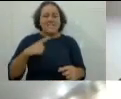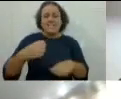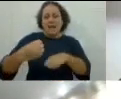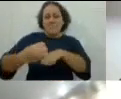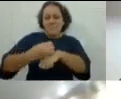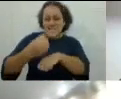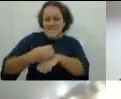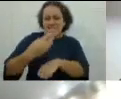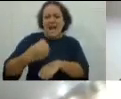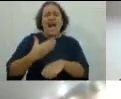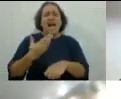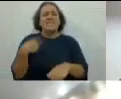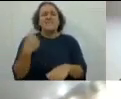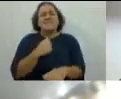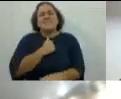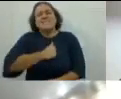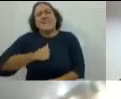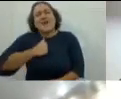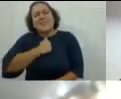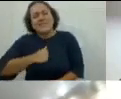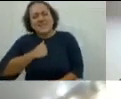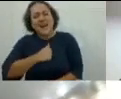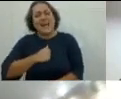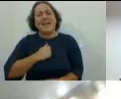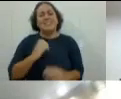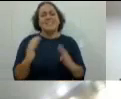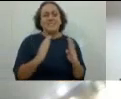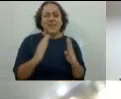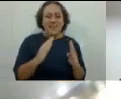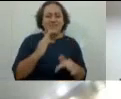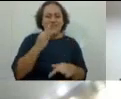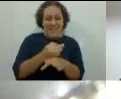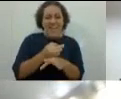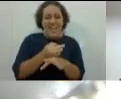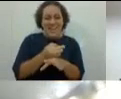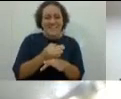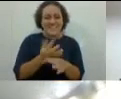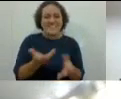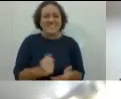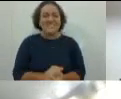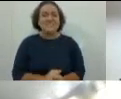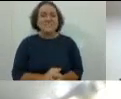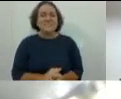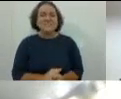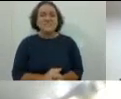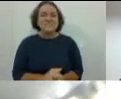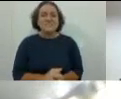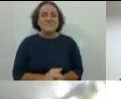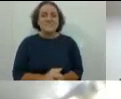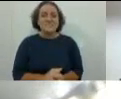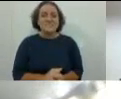mandando mensagem, uma delícia. A gente morre de saudade nesse período de férias, né?